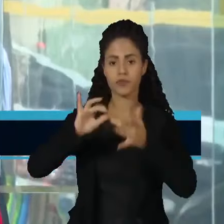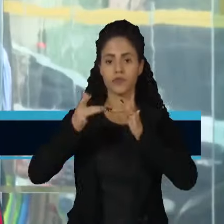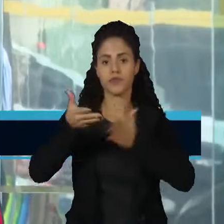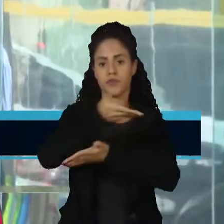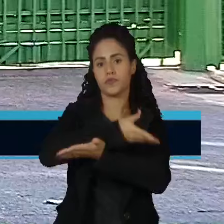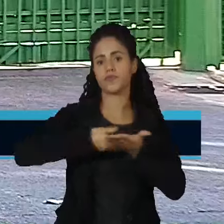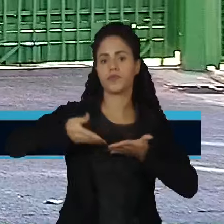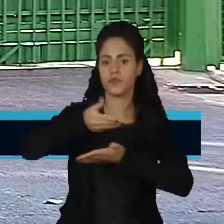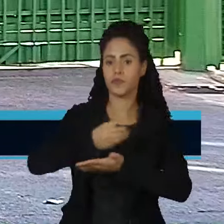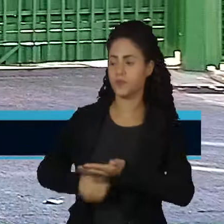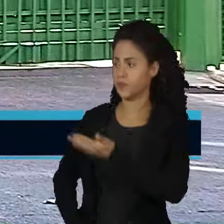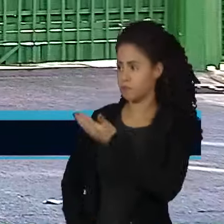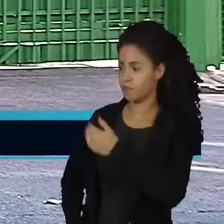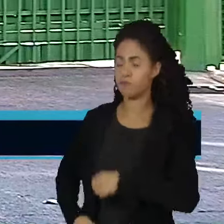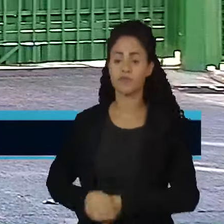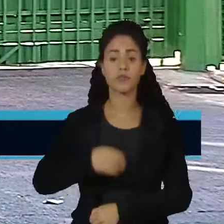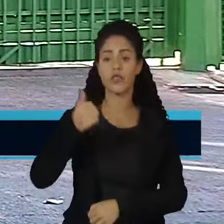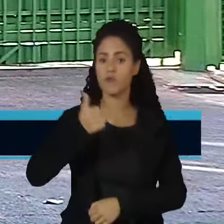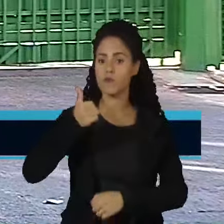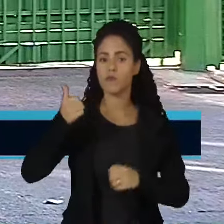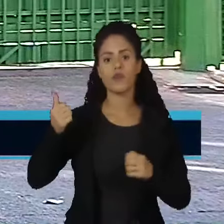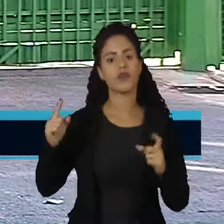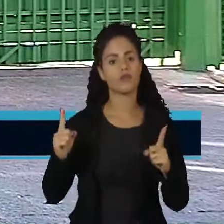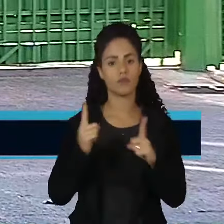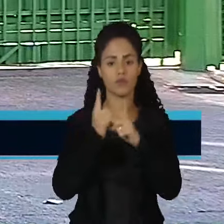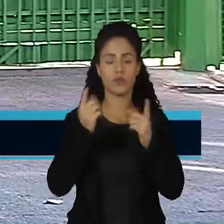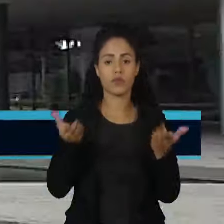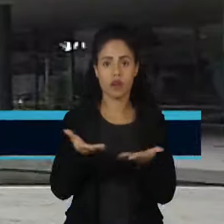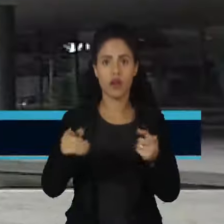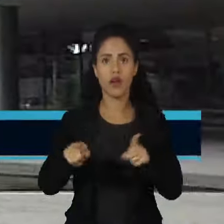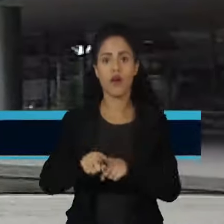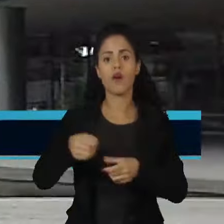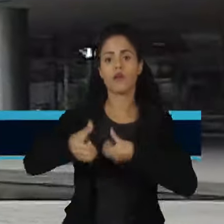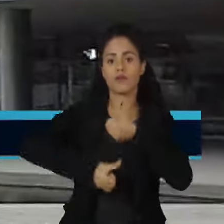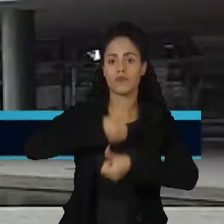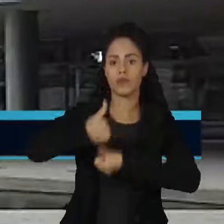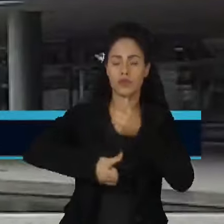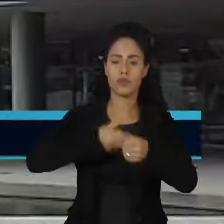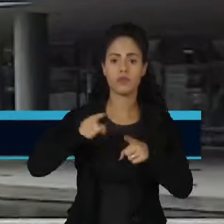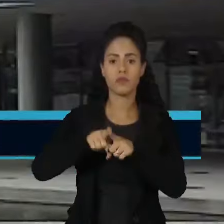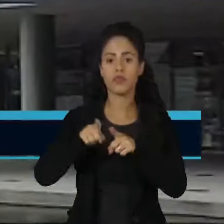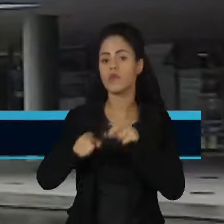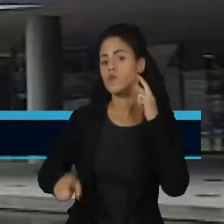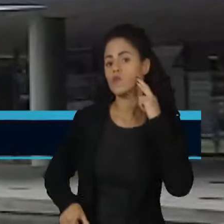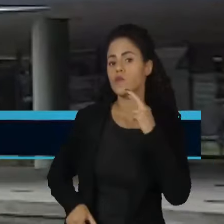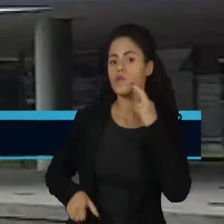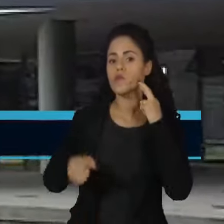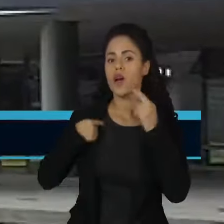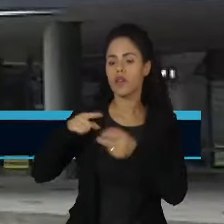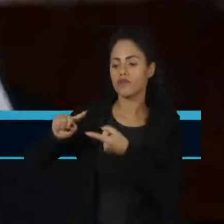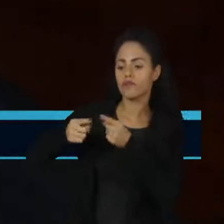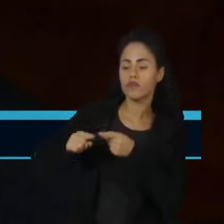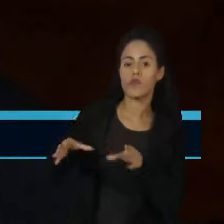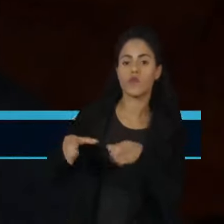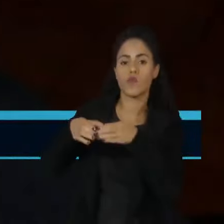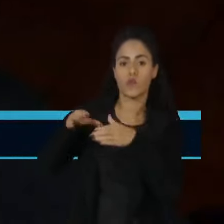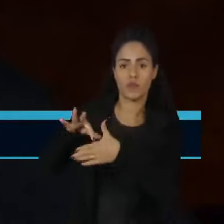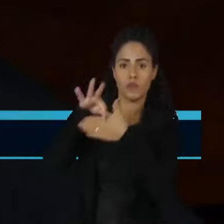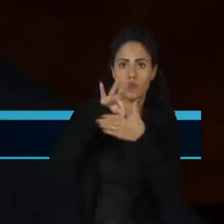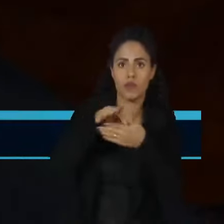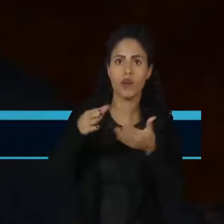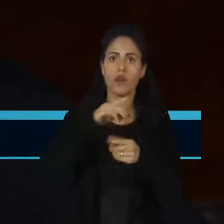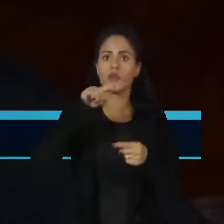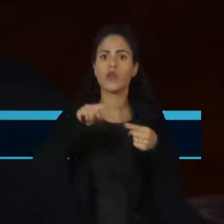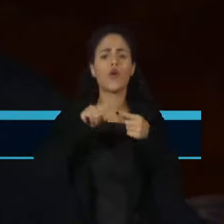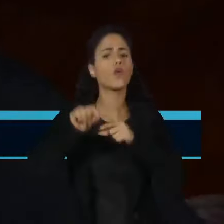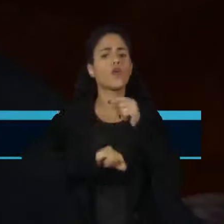Institucionais. Foi o primeiro encontro do semestre entre Pacheco e os articuladores do Palácio do Planalto. O objetivo